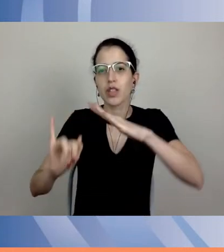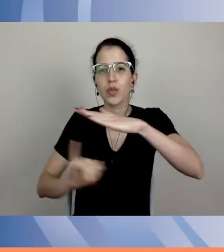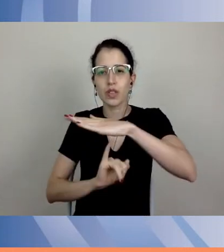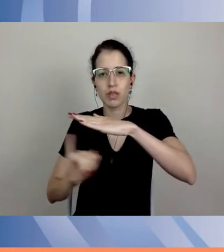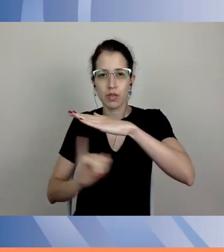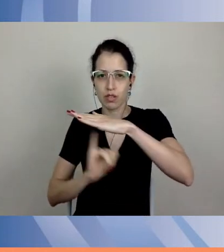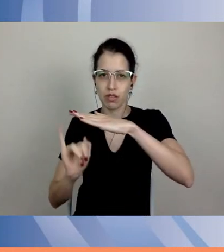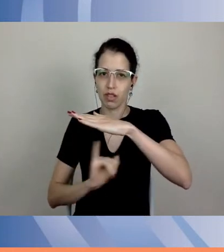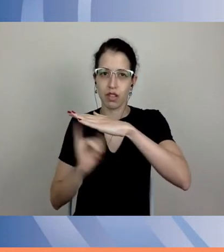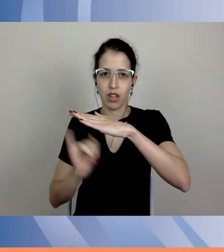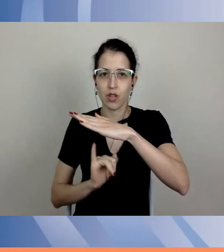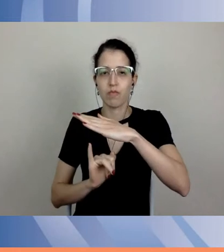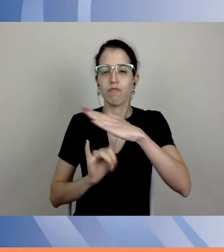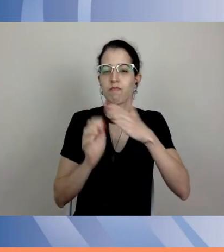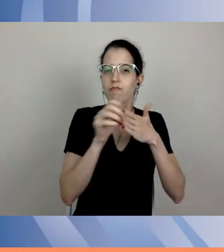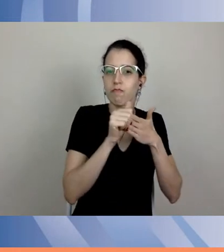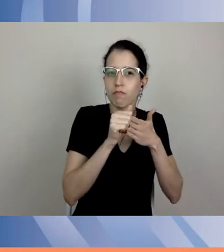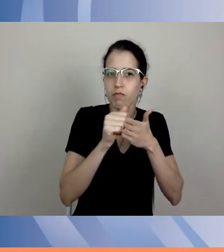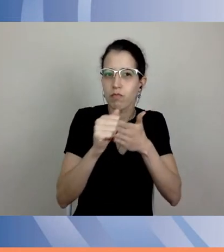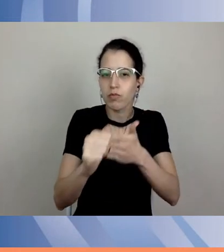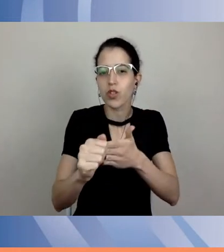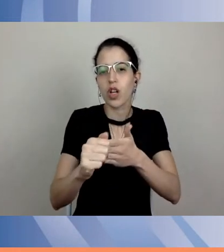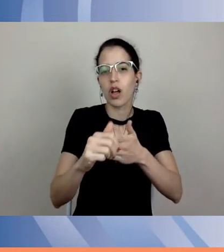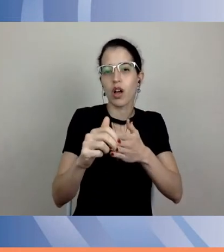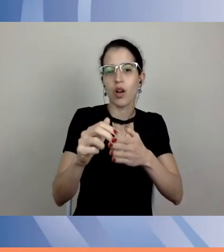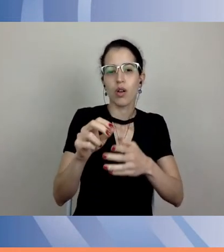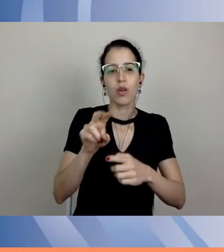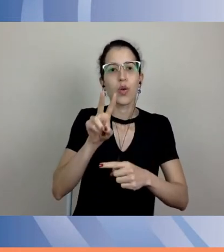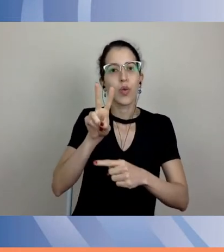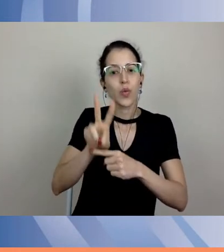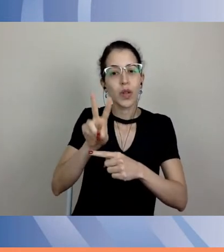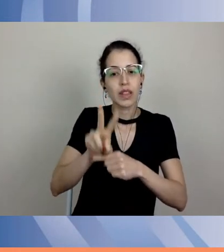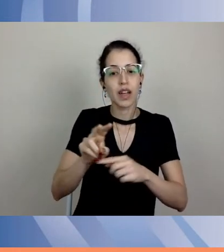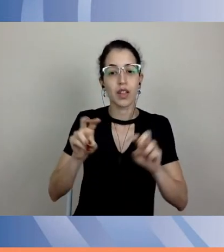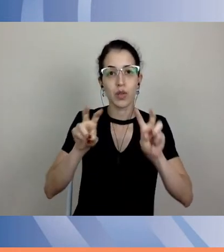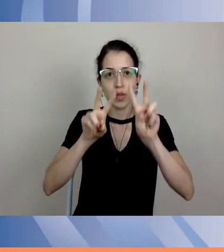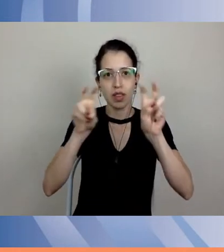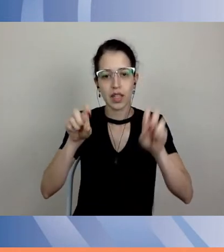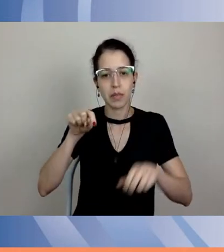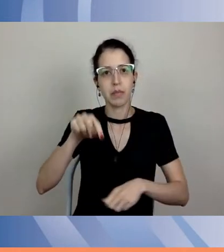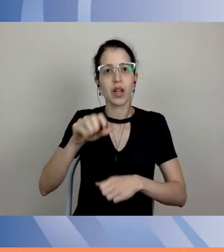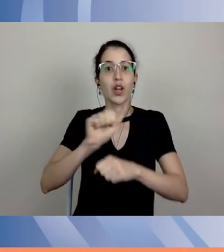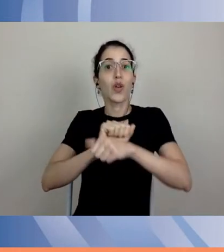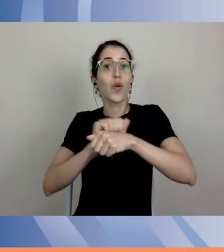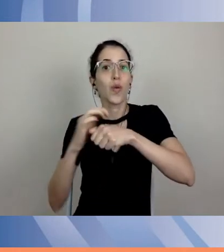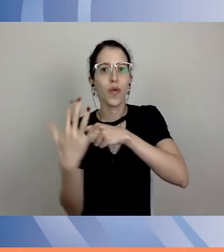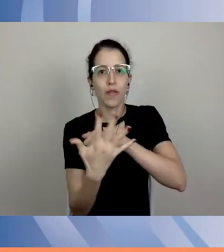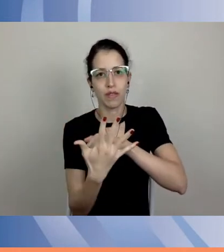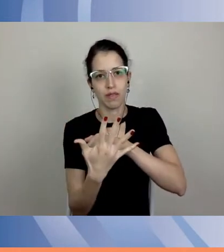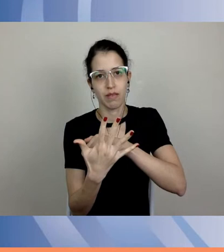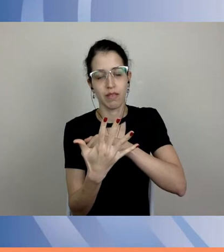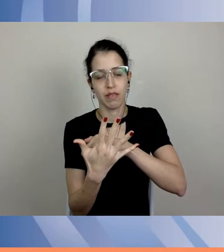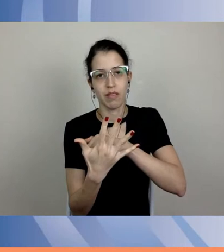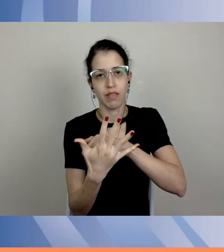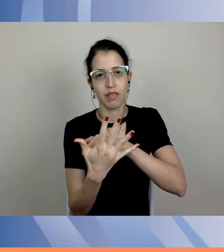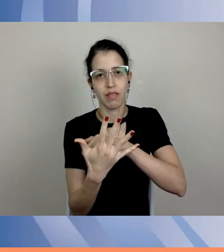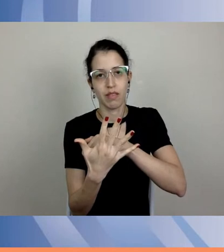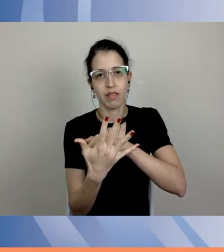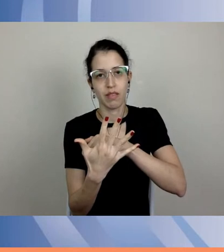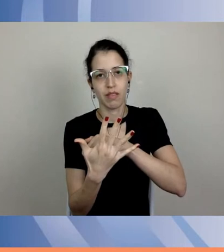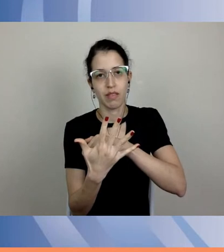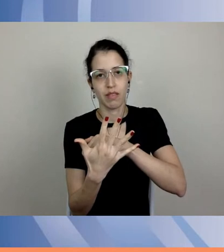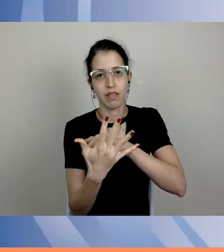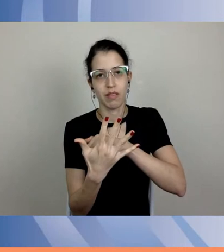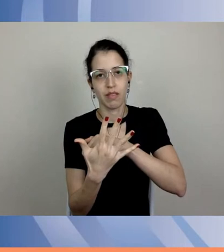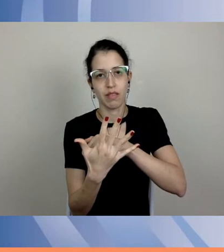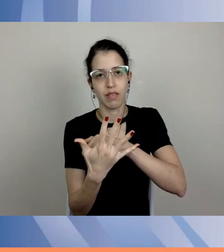gerasse um cuidado com relação à COVID. Mas, mais do que isso, mais do que pensarmos protocolos de